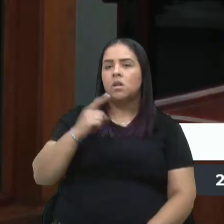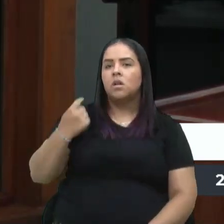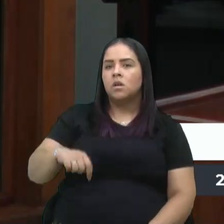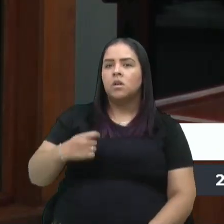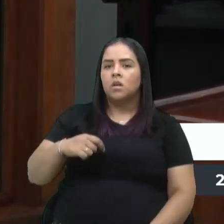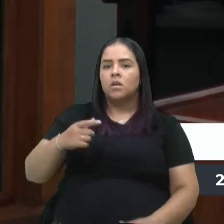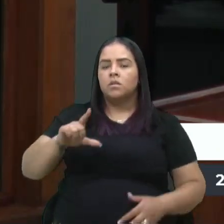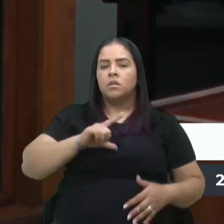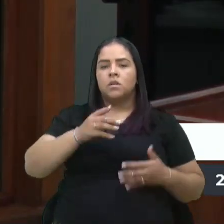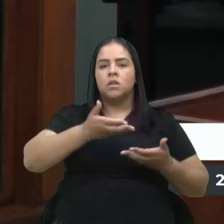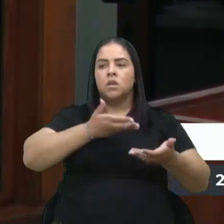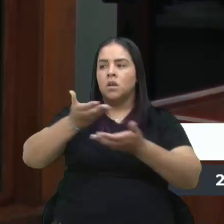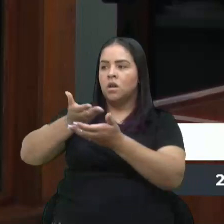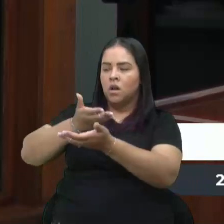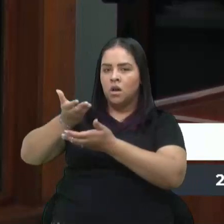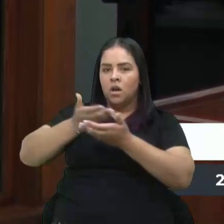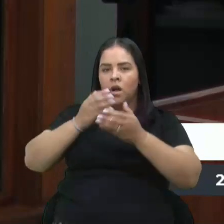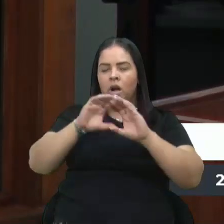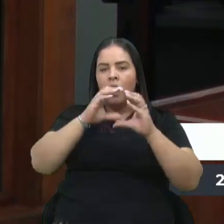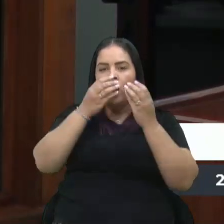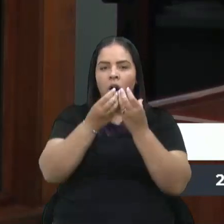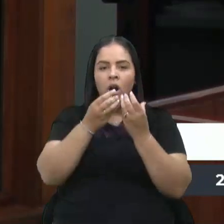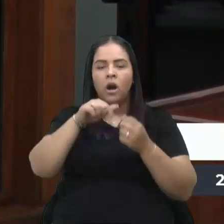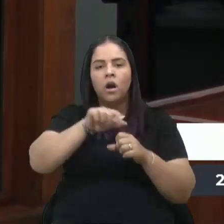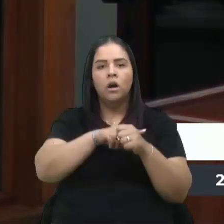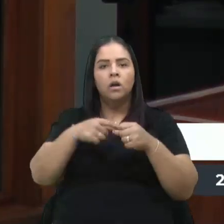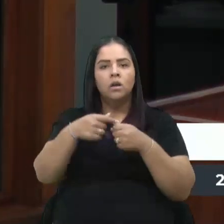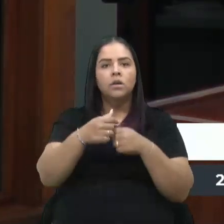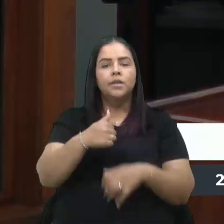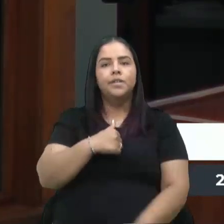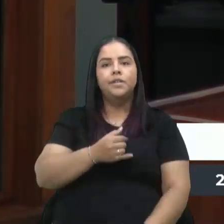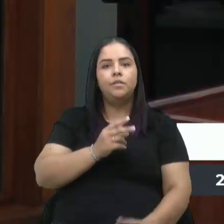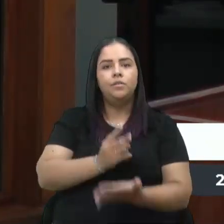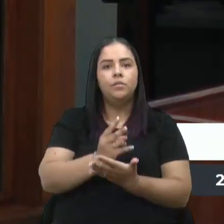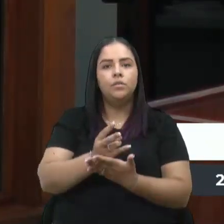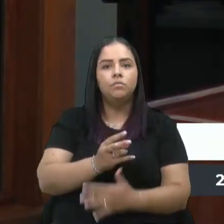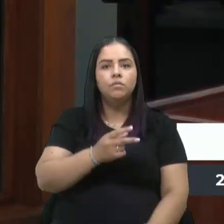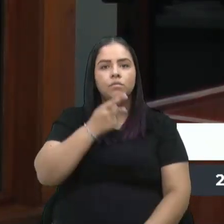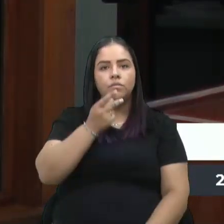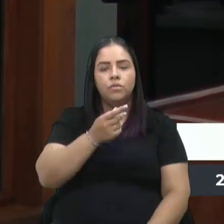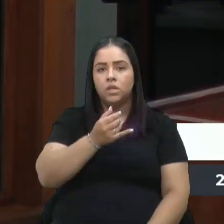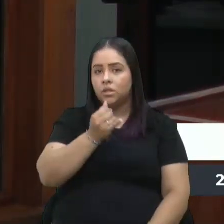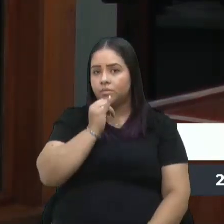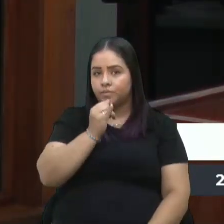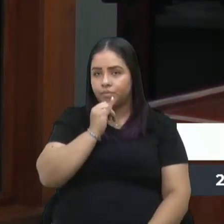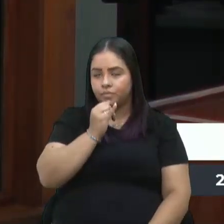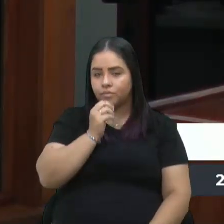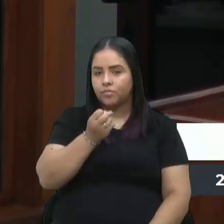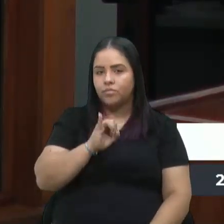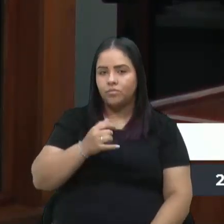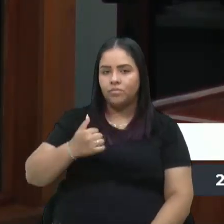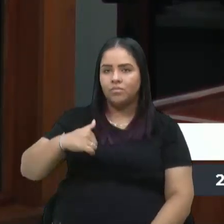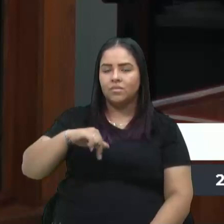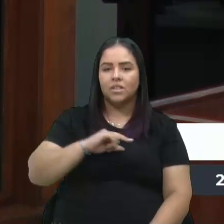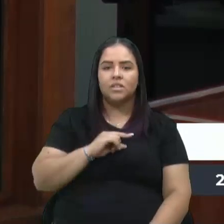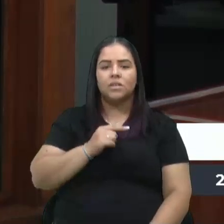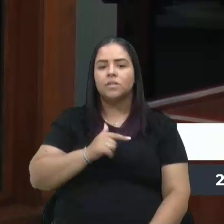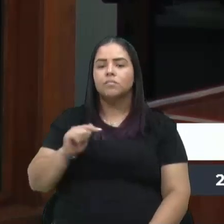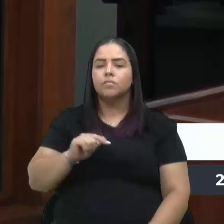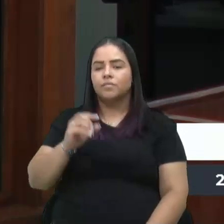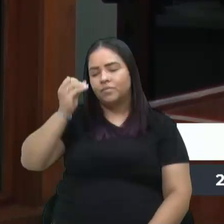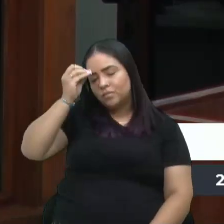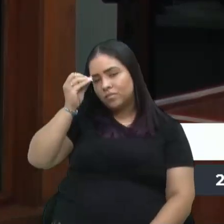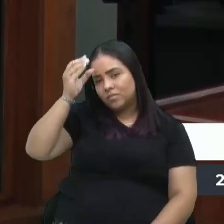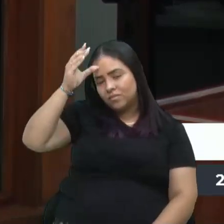engajamento comunitário na cidade. E eu sempre dou um exemplo. Se nós não levarmos conhecimento, não